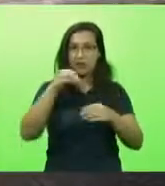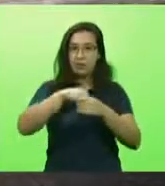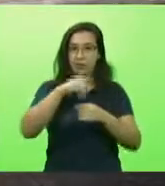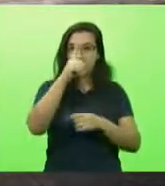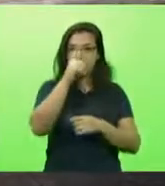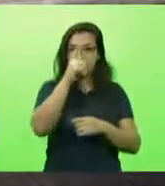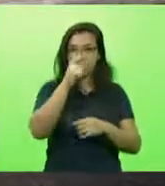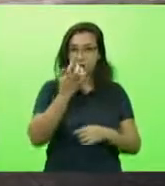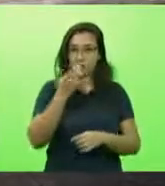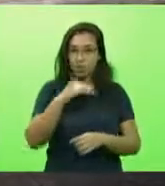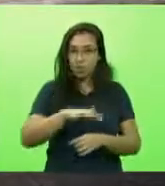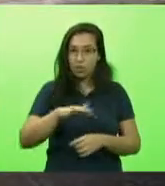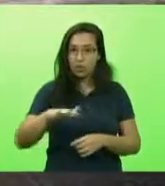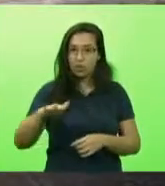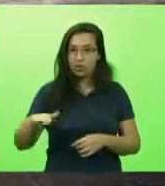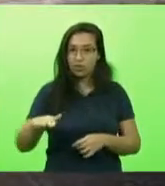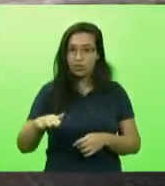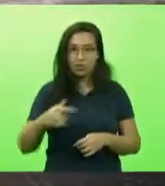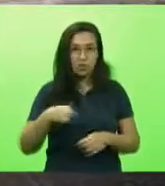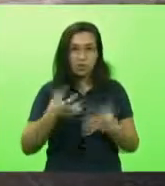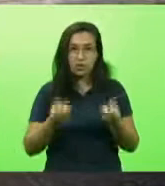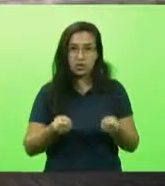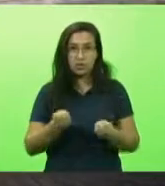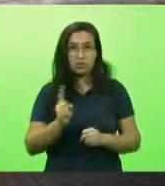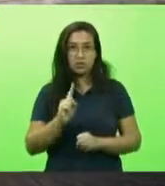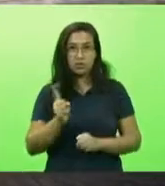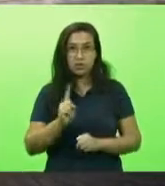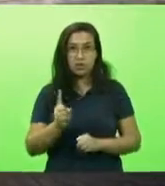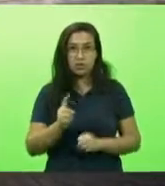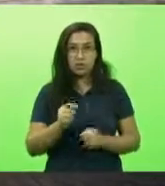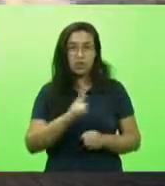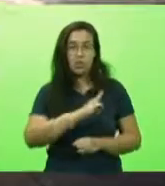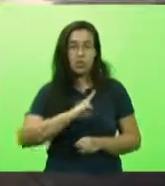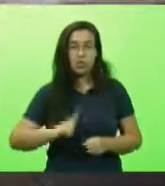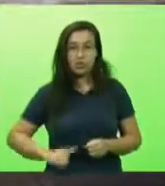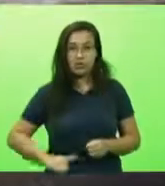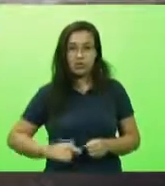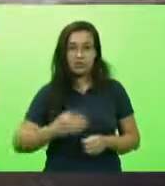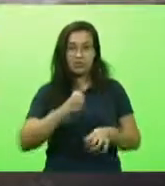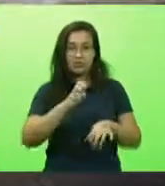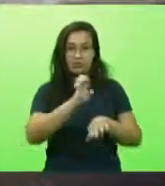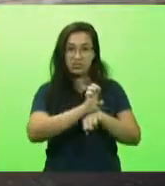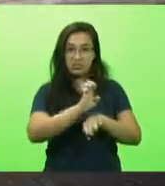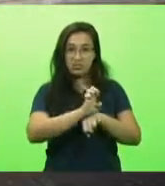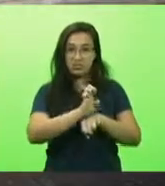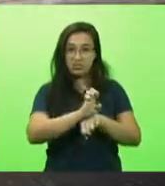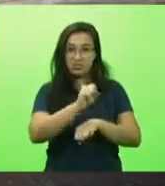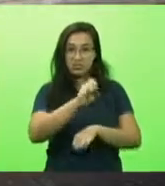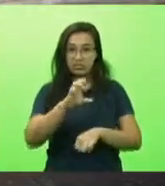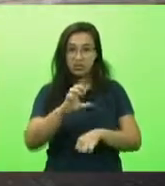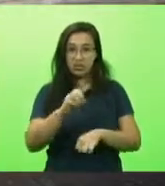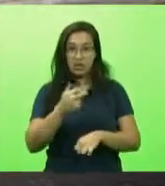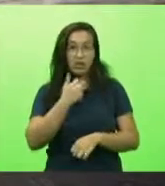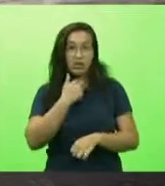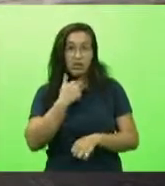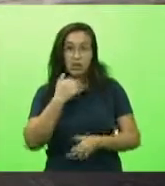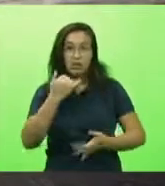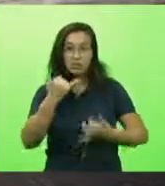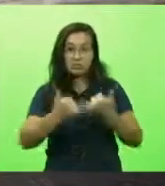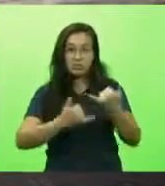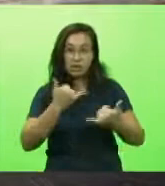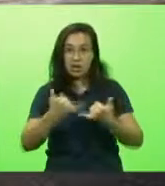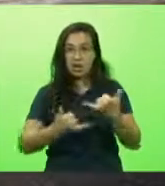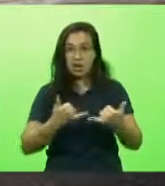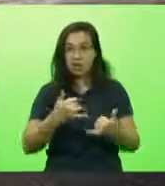nova fase do governo do Estado de Santa Catarina não pode incluir brincar com a saúde dos